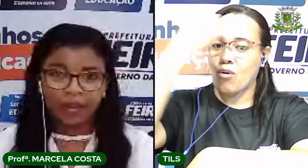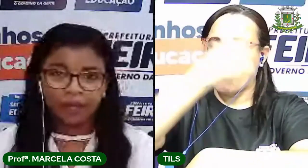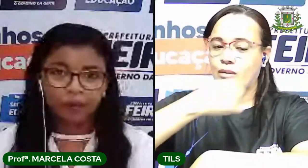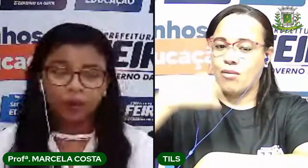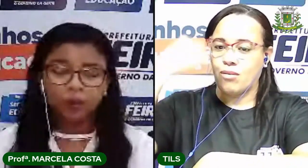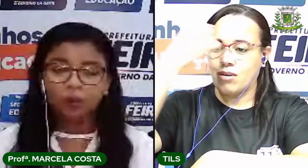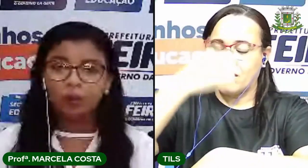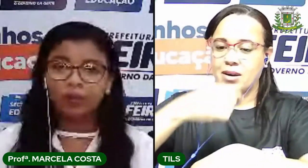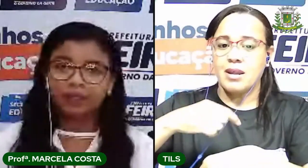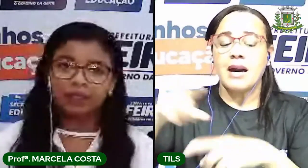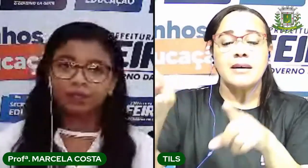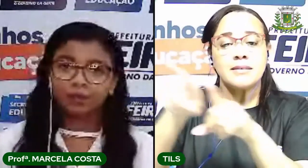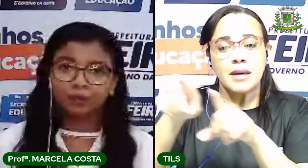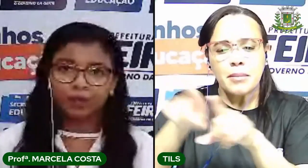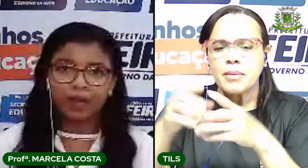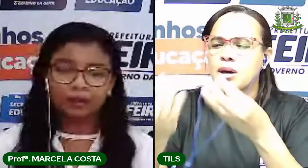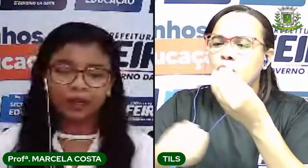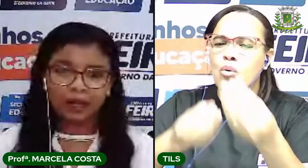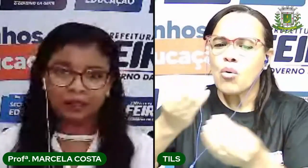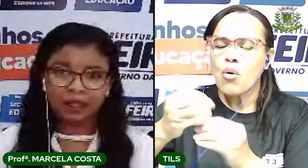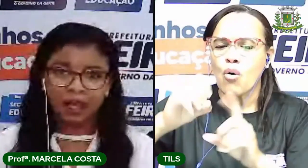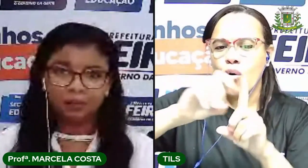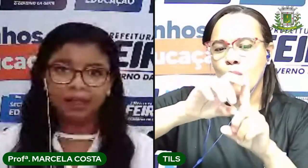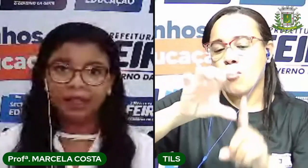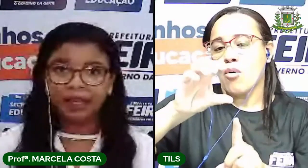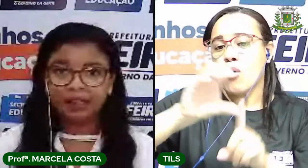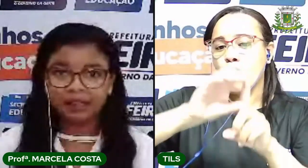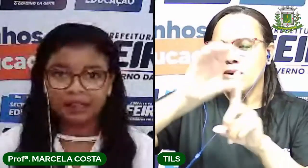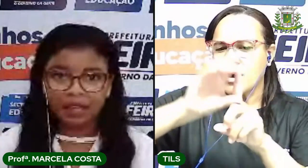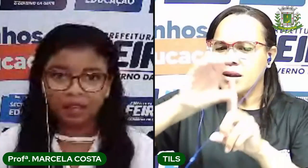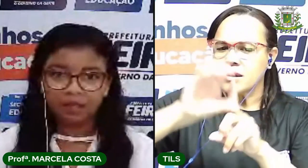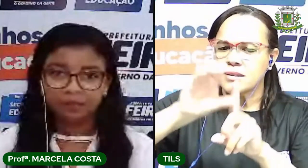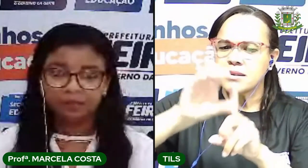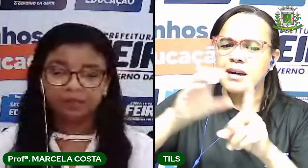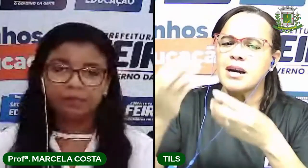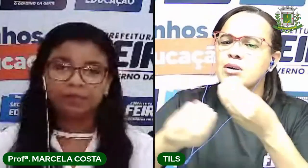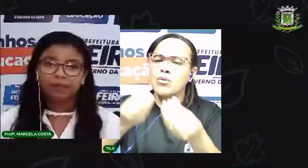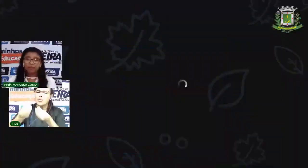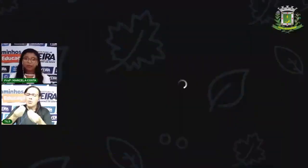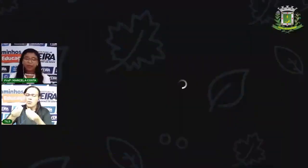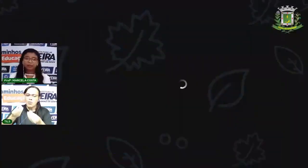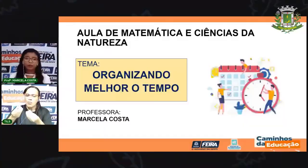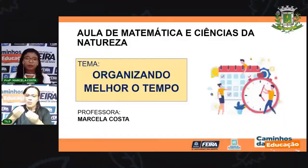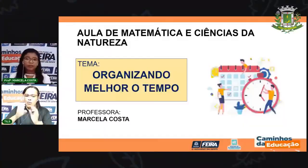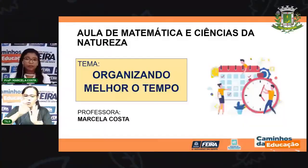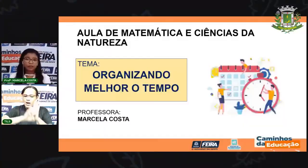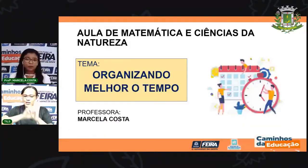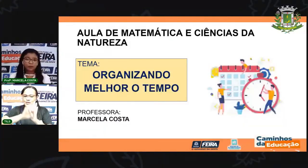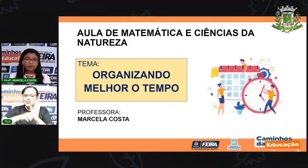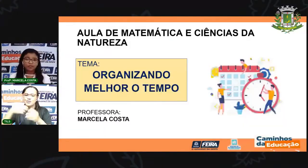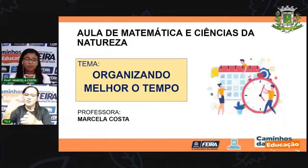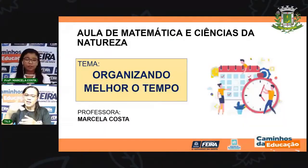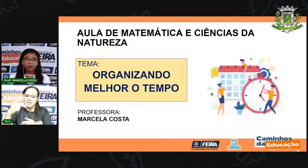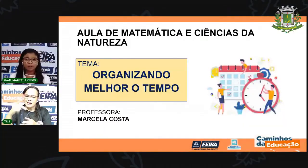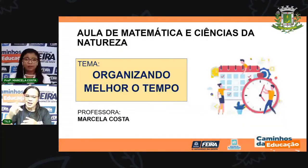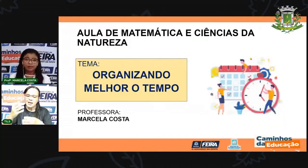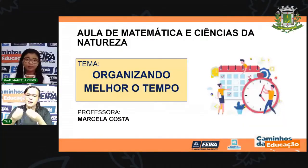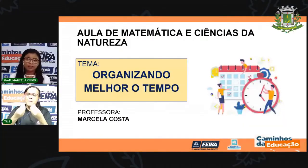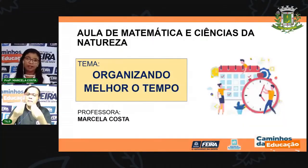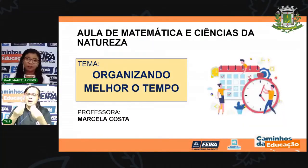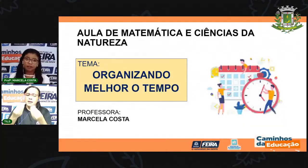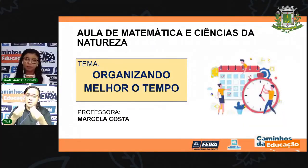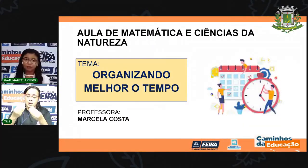calendário, como é que está estruturado o calendário, para que ele serve, tá? Todas essas coisas a gente vai